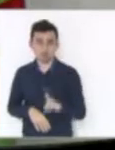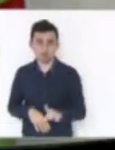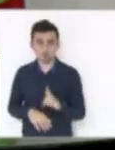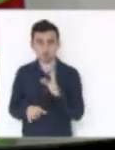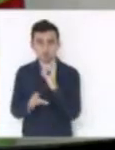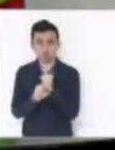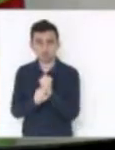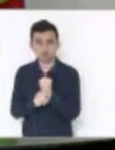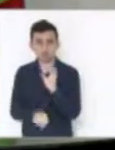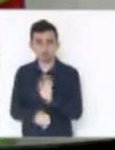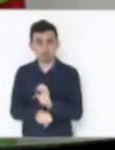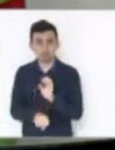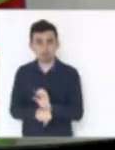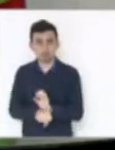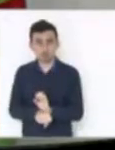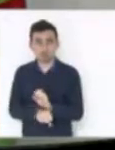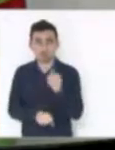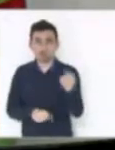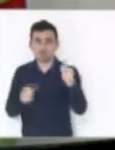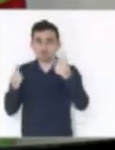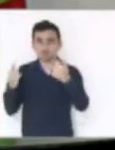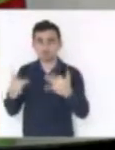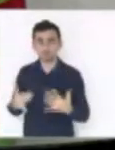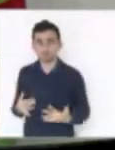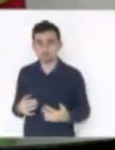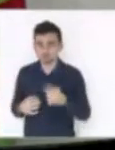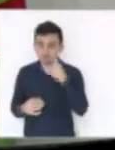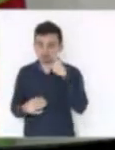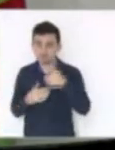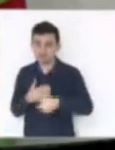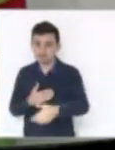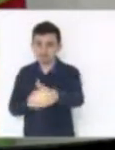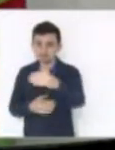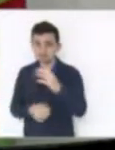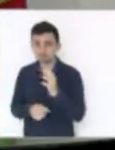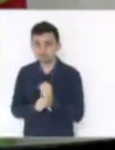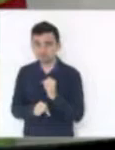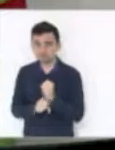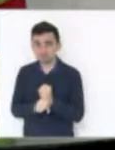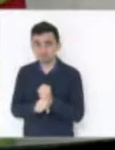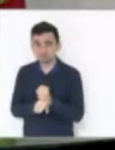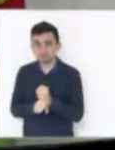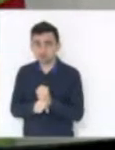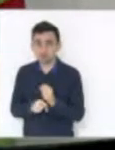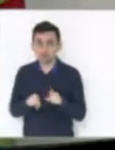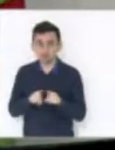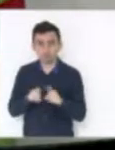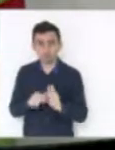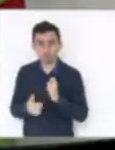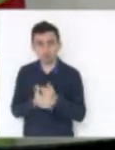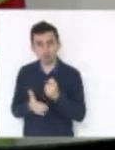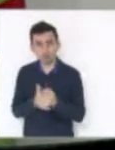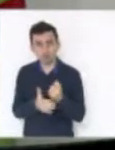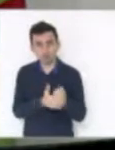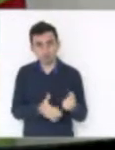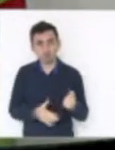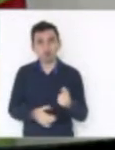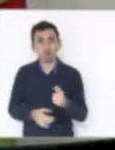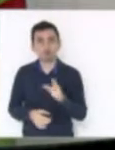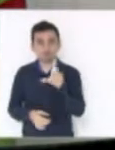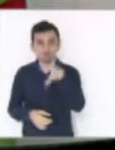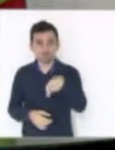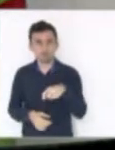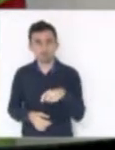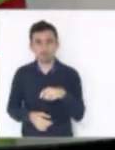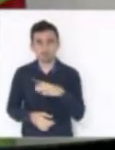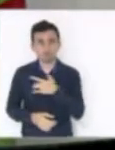Tesouro Estadual diz o seguinte, considerando as previsões de receita e despesa do fundo do plano de saúde para o exercício